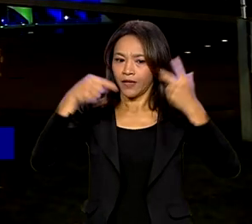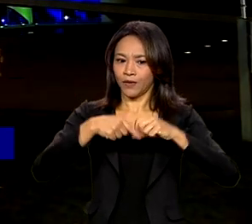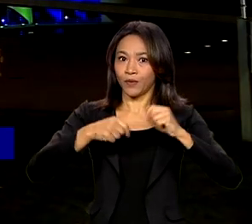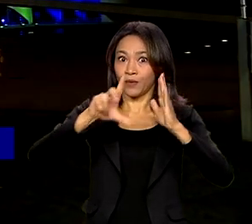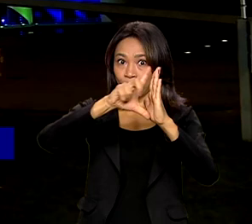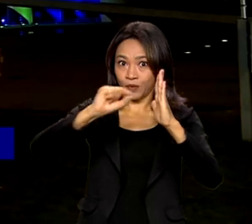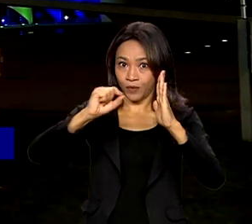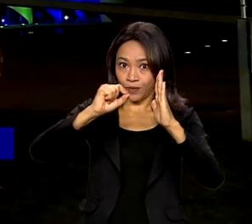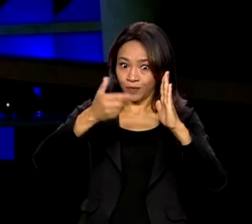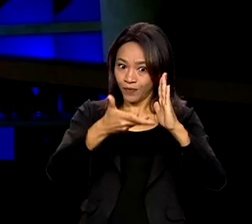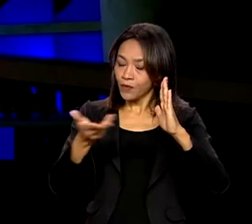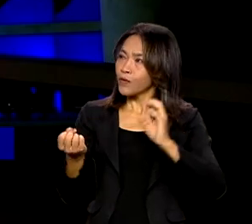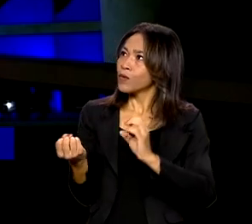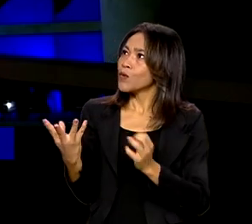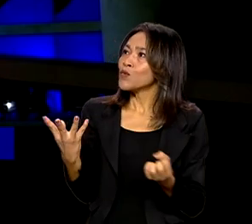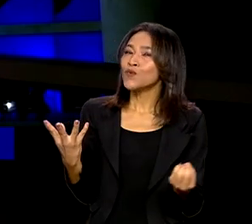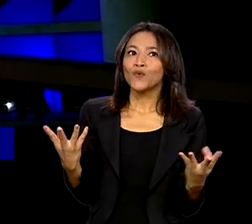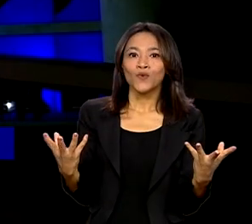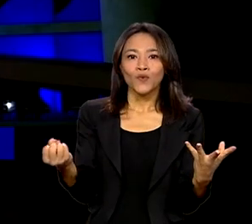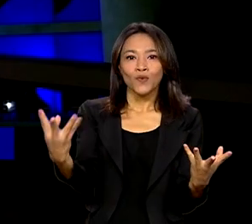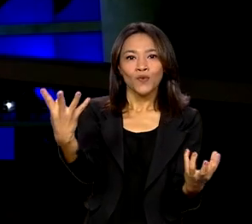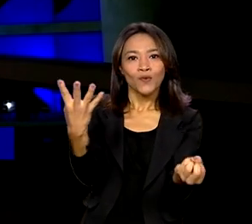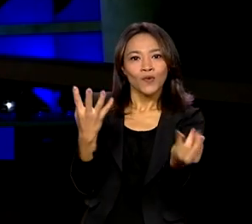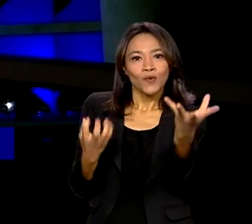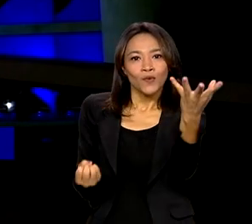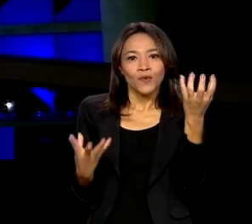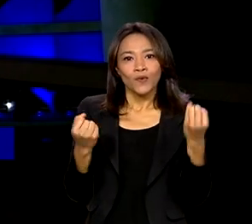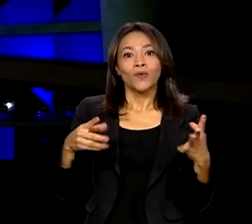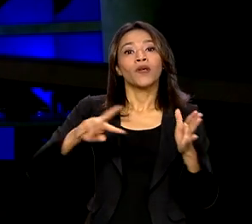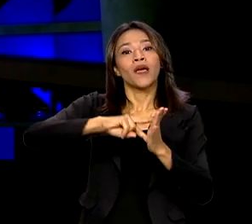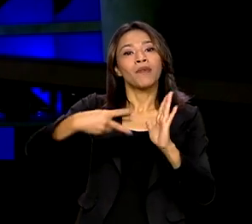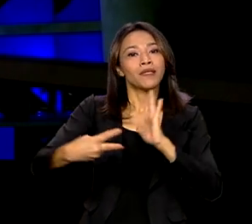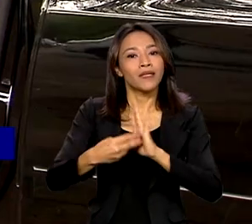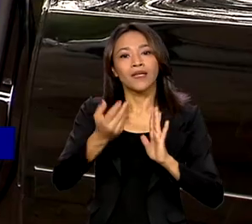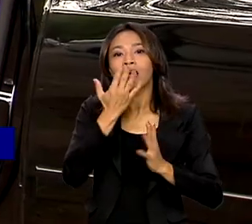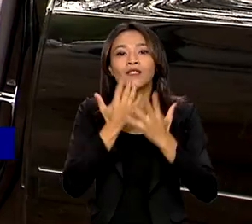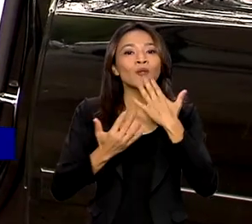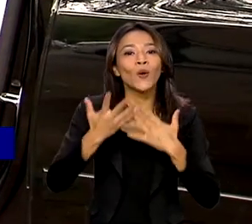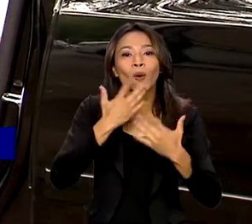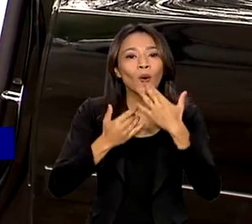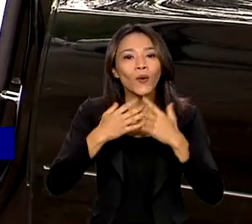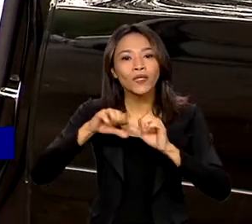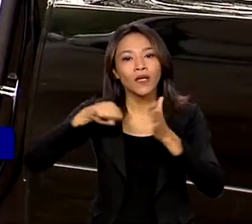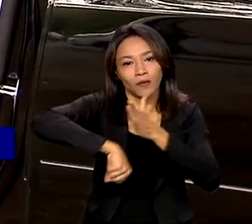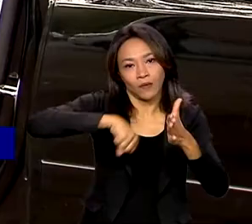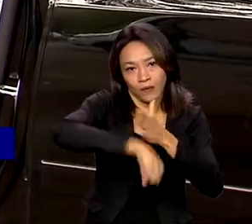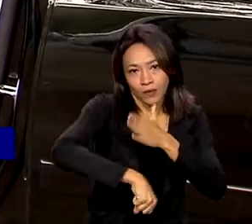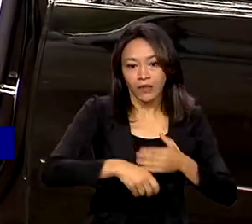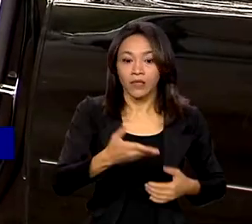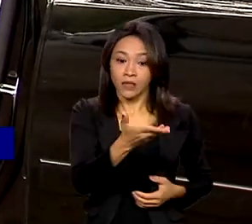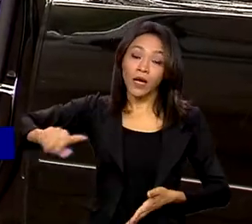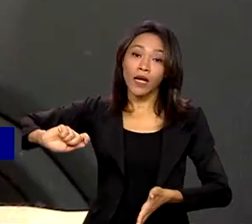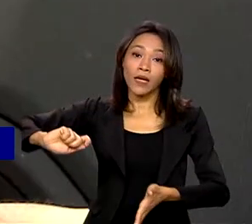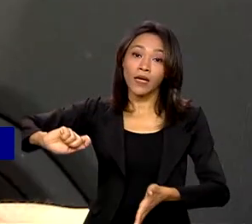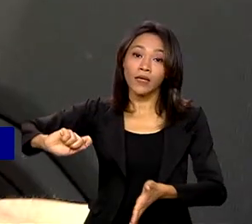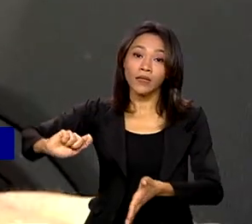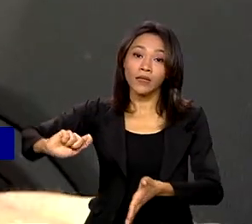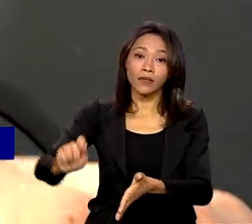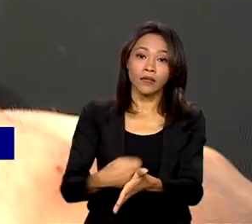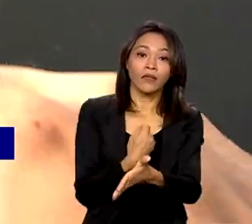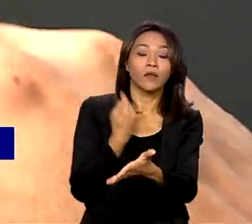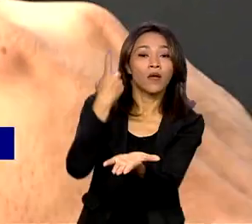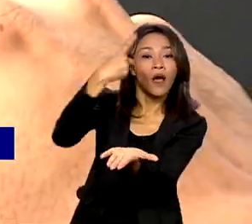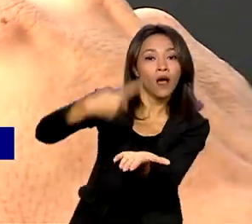Planalto foi iluminado com as cores que representam a causa. Outra iniciativa foi a assinatura de isso